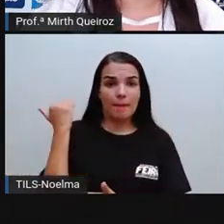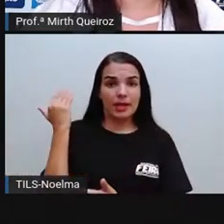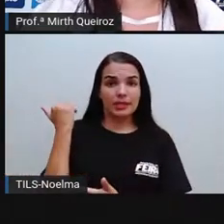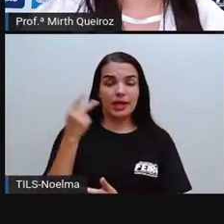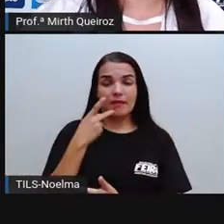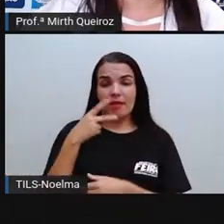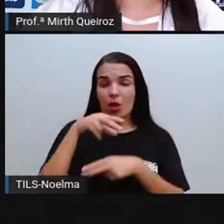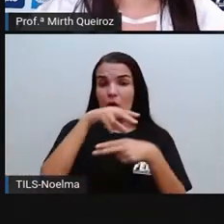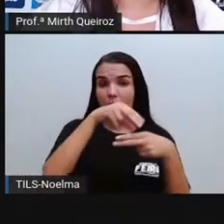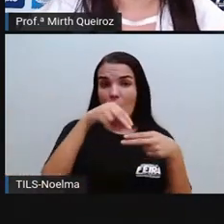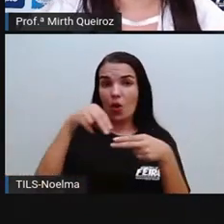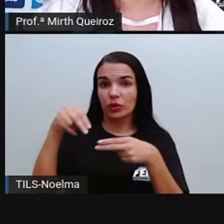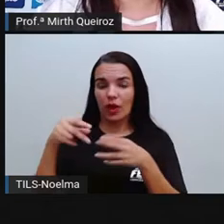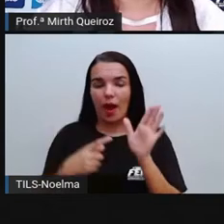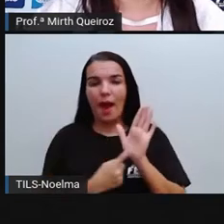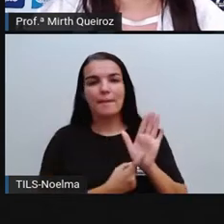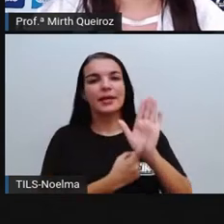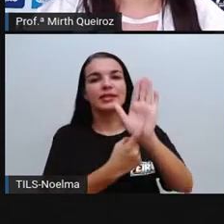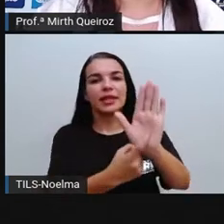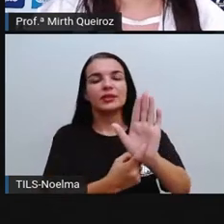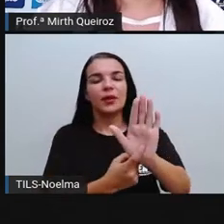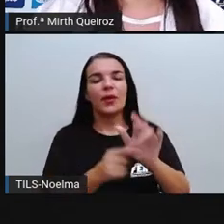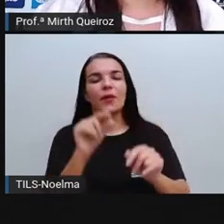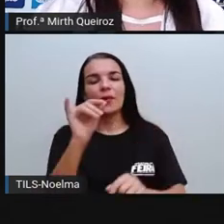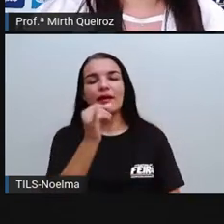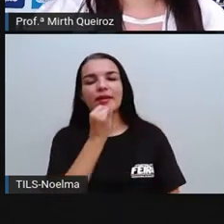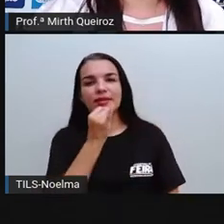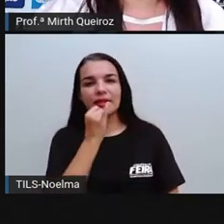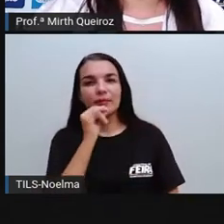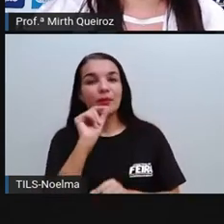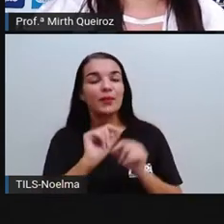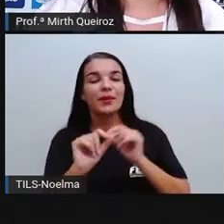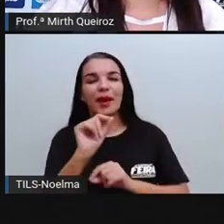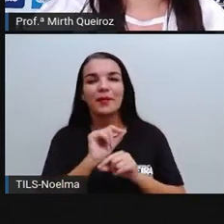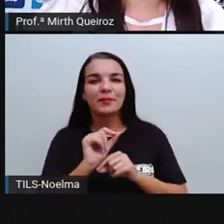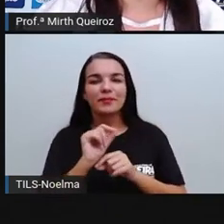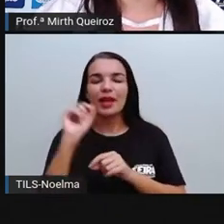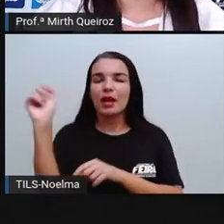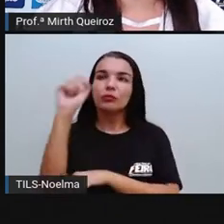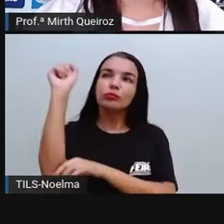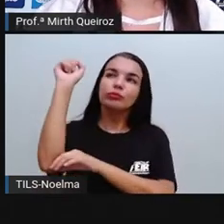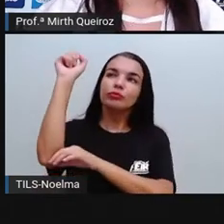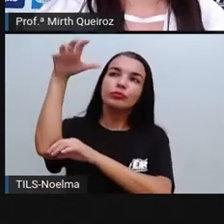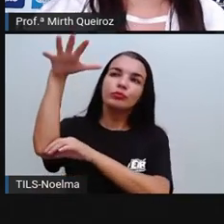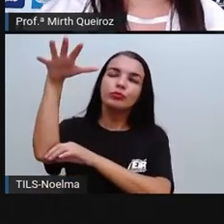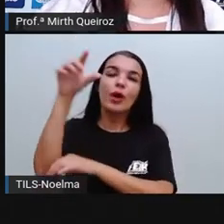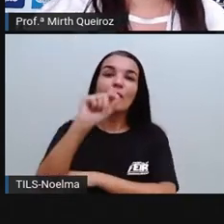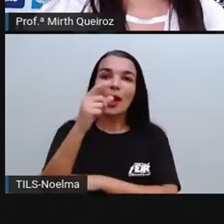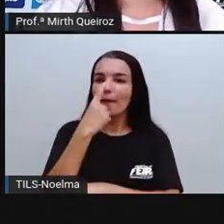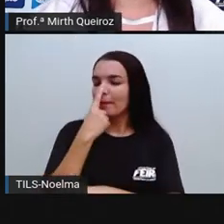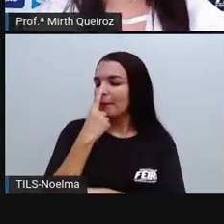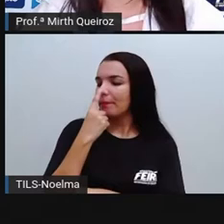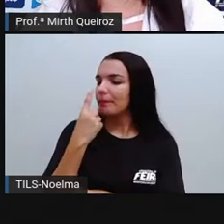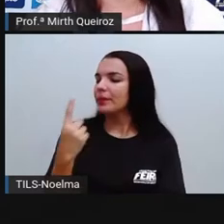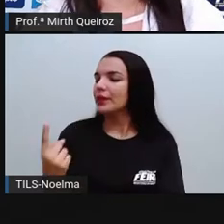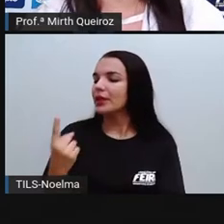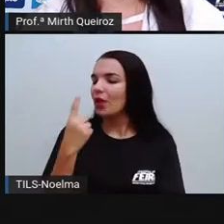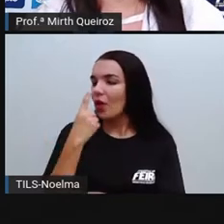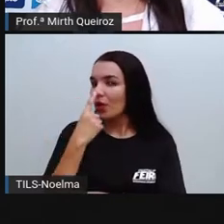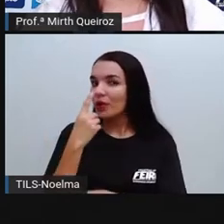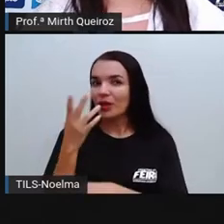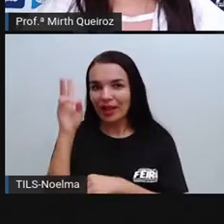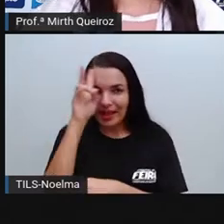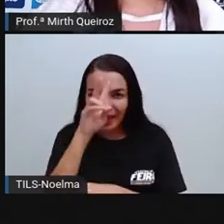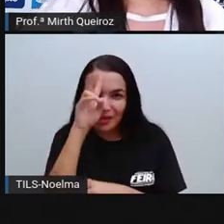sobre o cordel, eu apresentei para vocês, por exemplo, um conto de fadas, né? Que foi Pinóquio contado em forma de cordel.